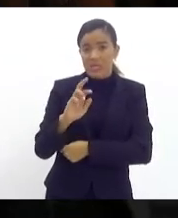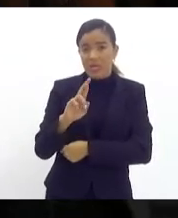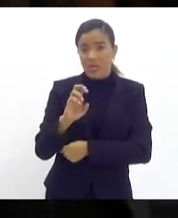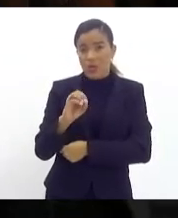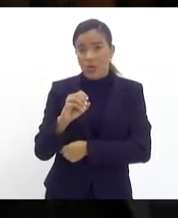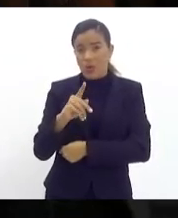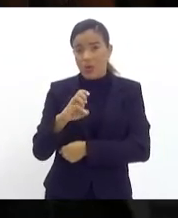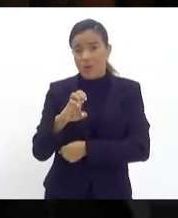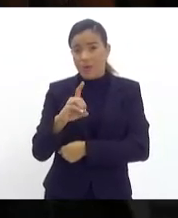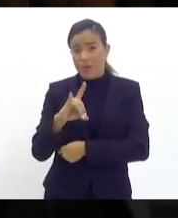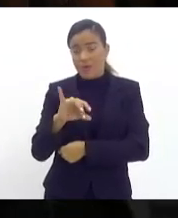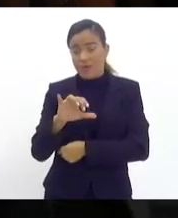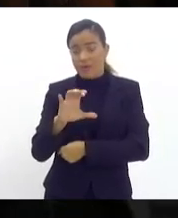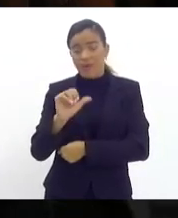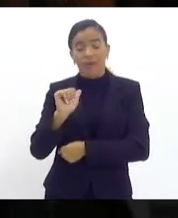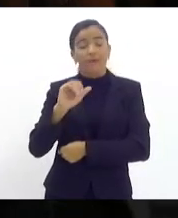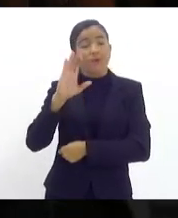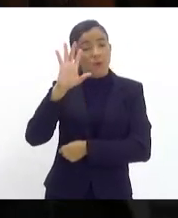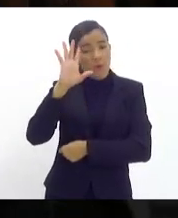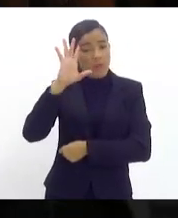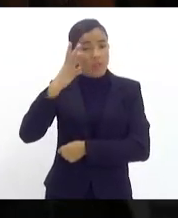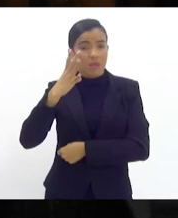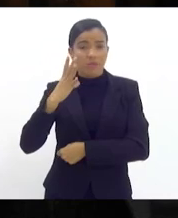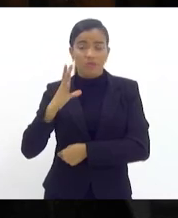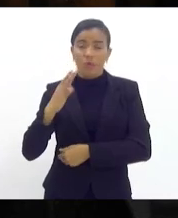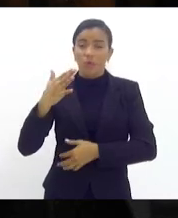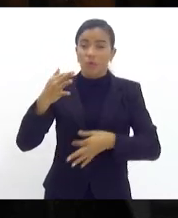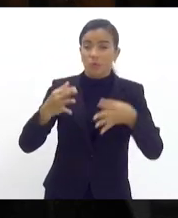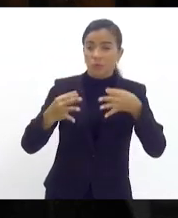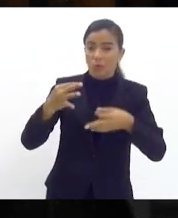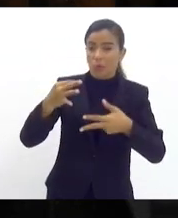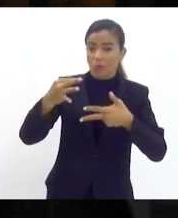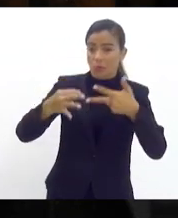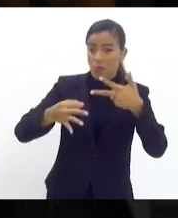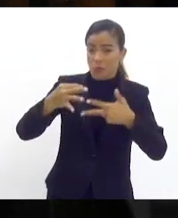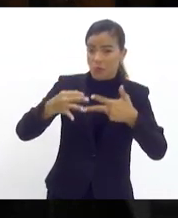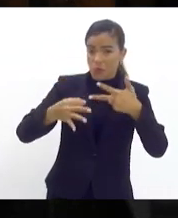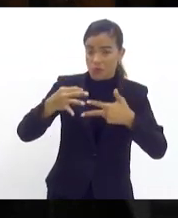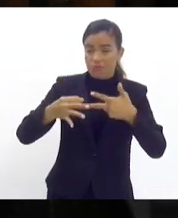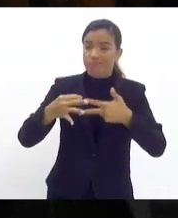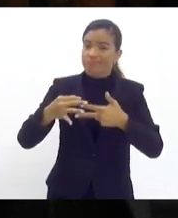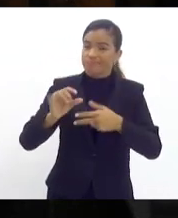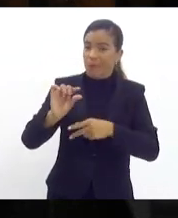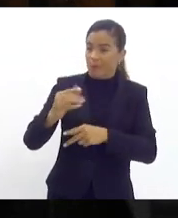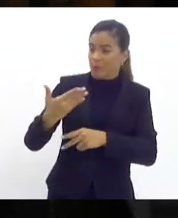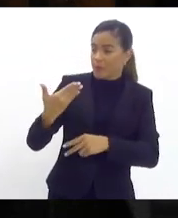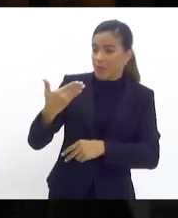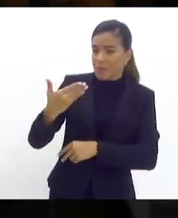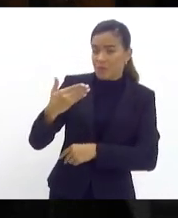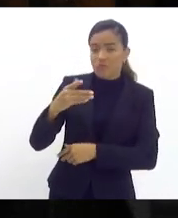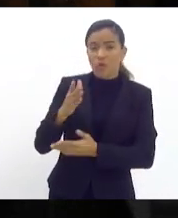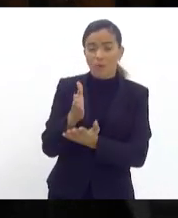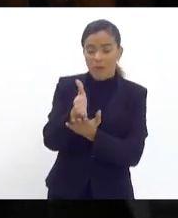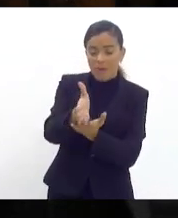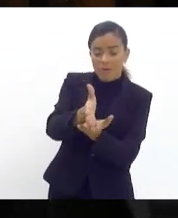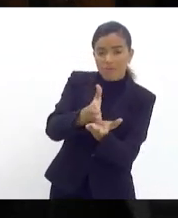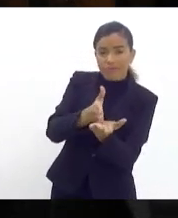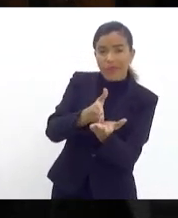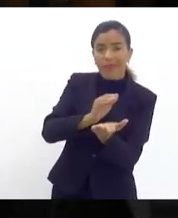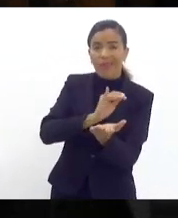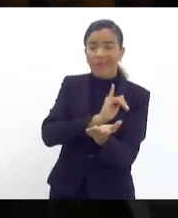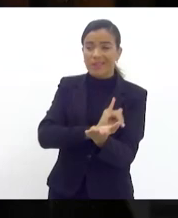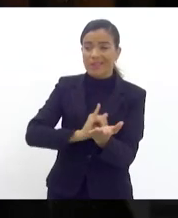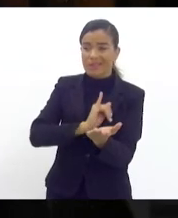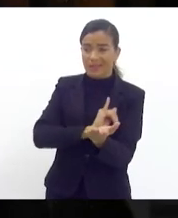uma decisão liminar do poder judiciário recente em relação à divisa com o município de Itaguaí